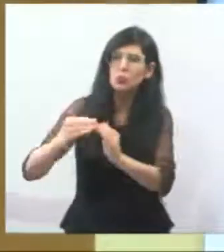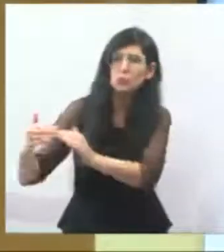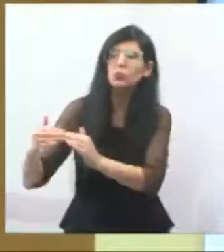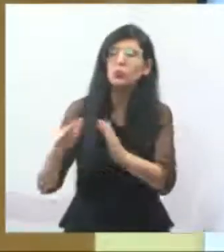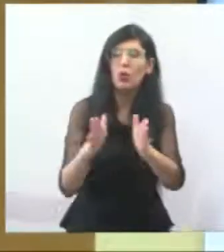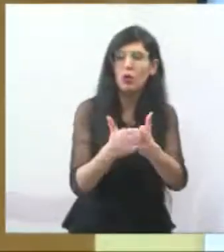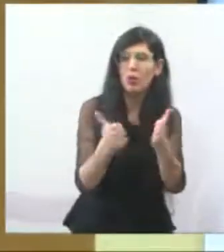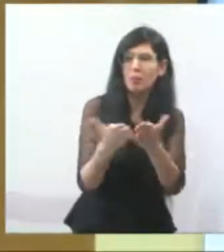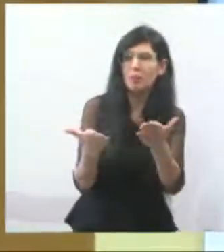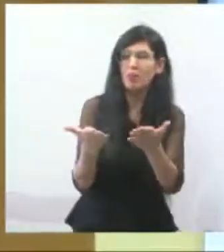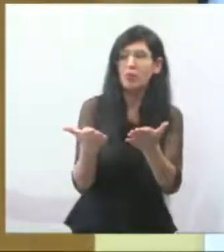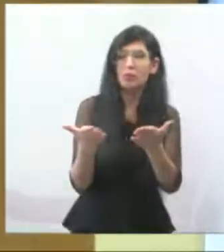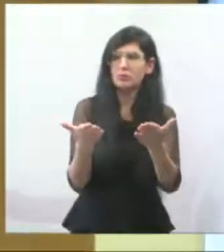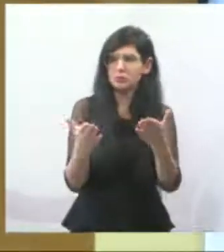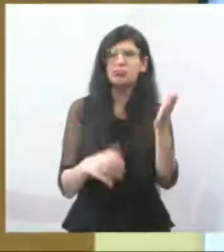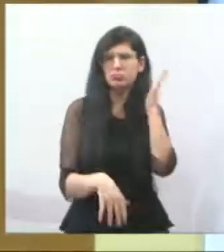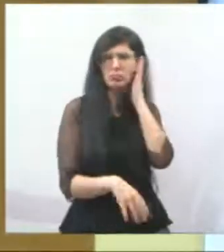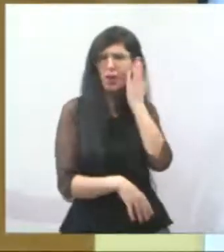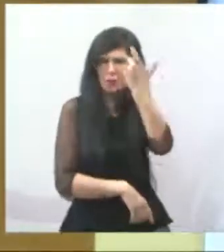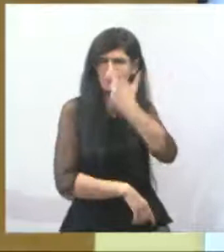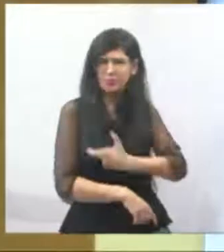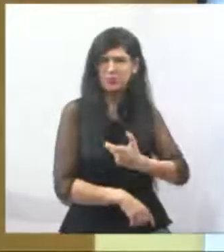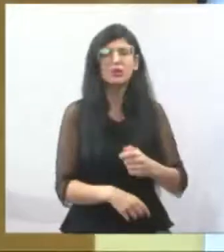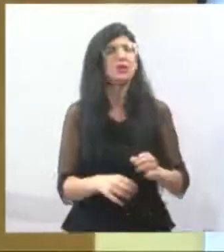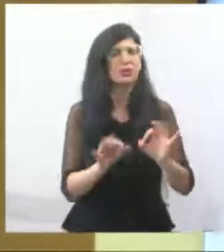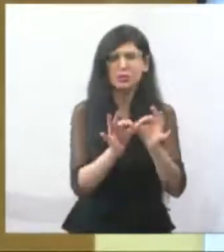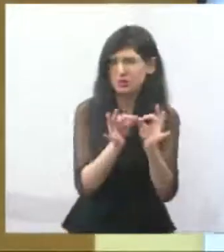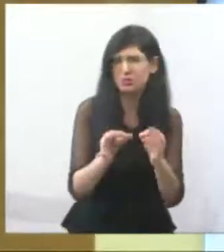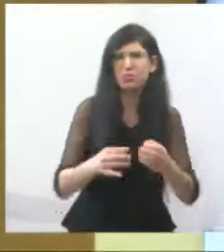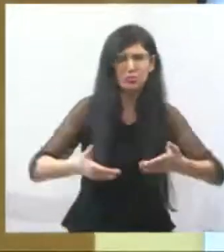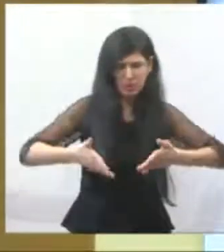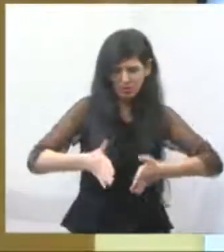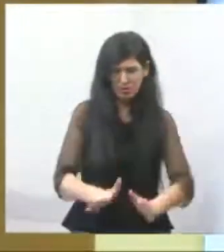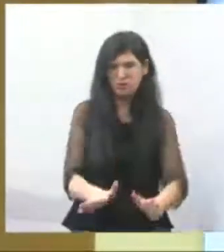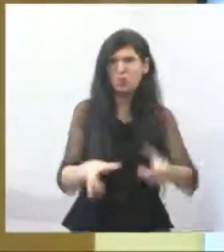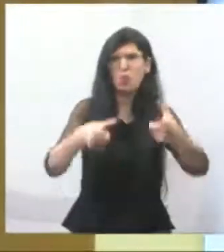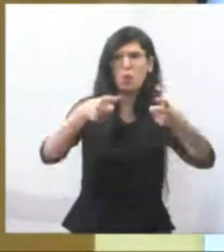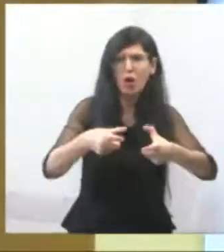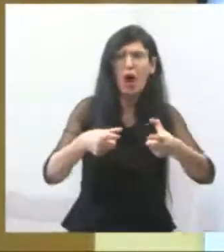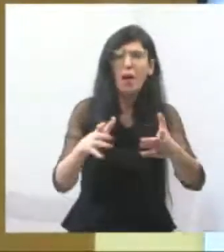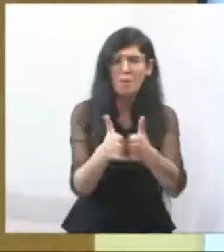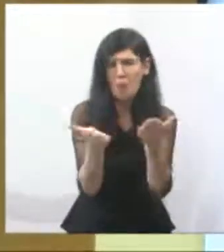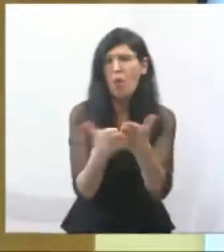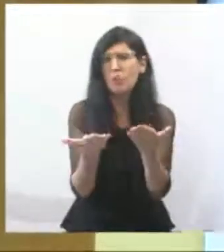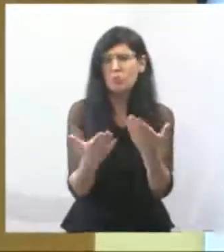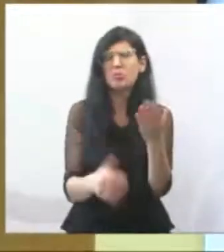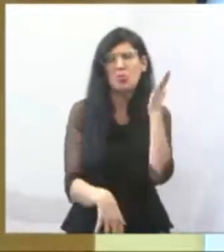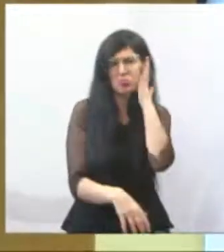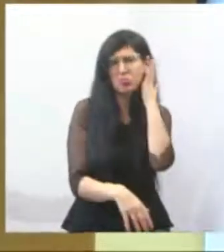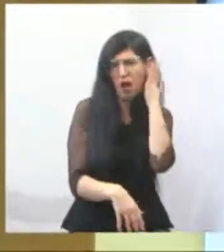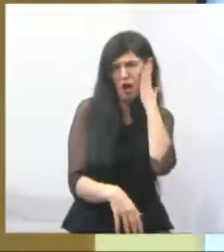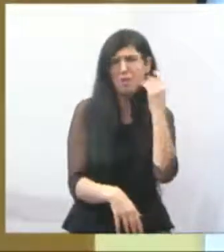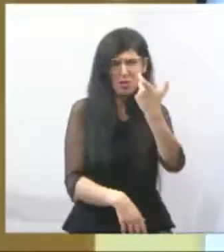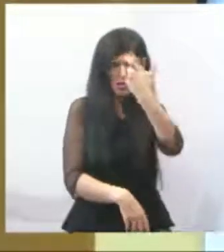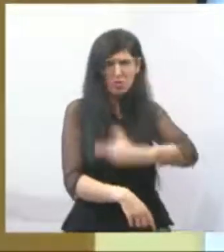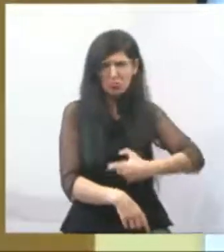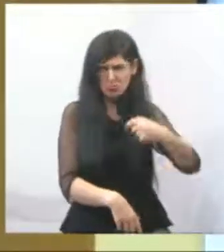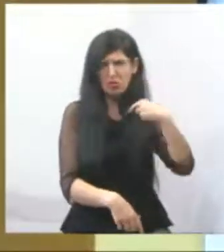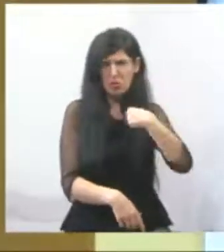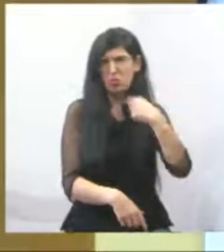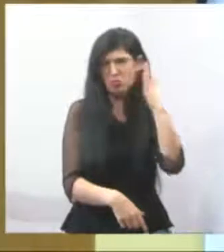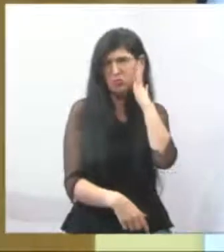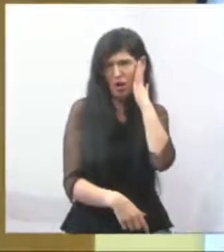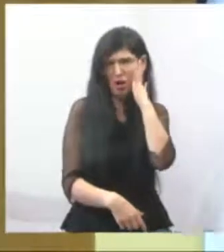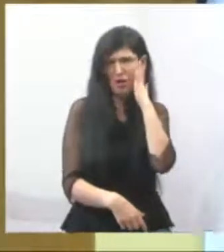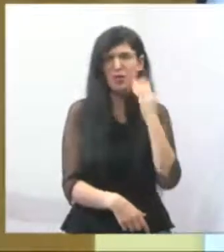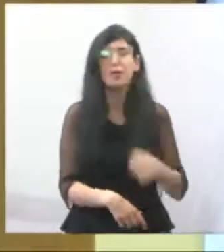linguajar simples, sabe falar de uma forma que a população entenda, mas nem sempre os meus